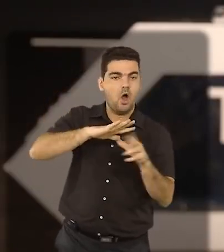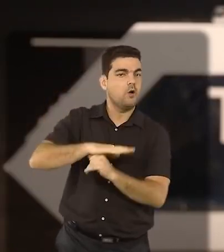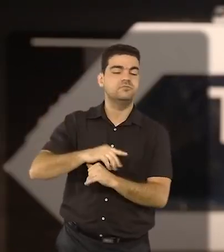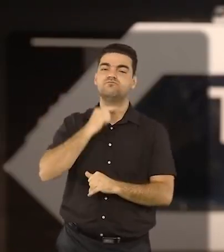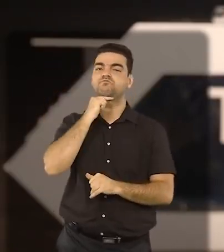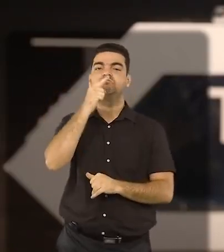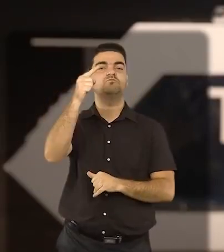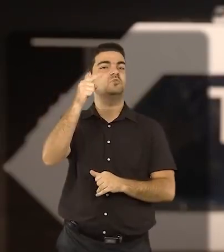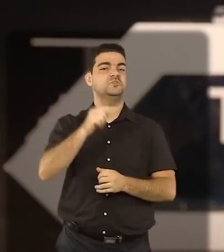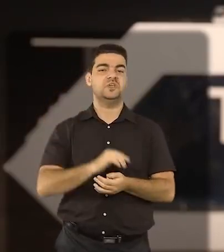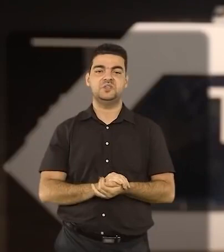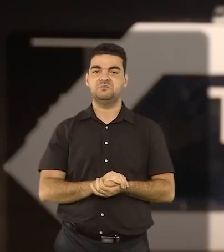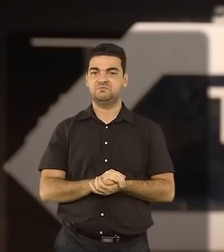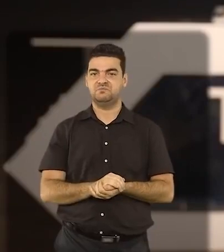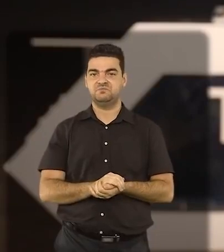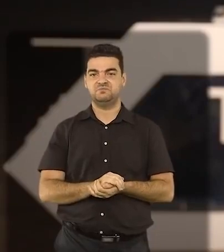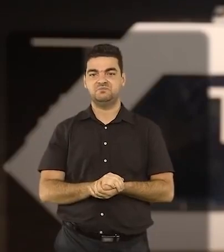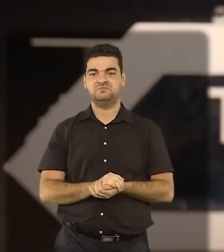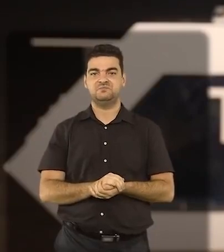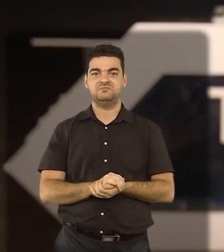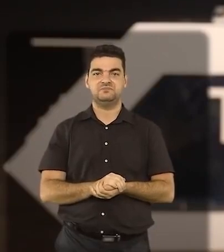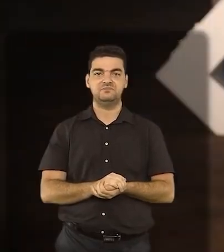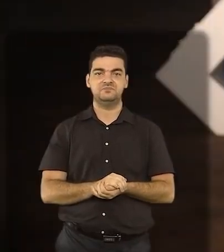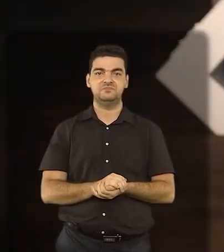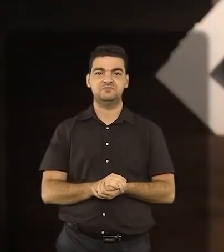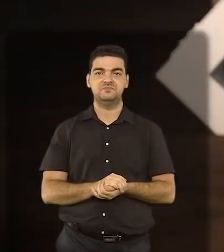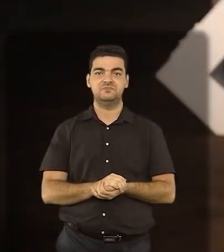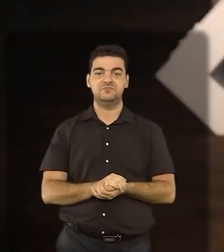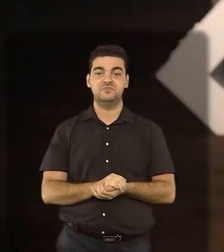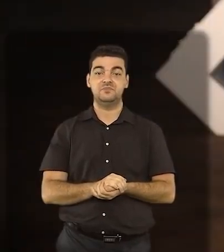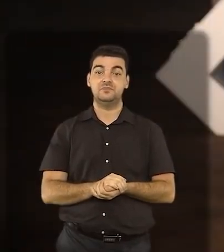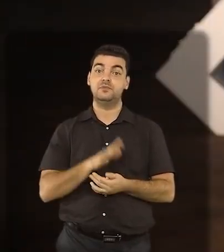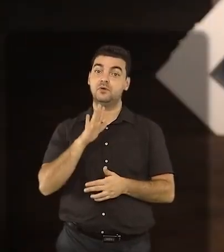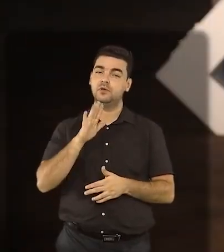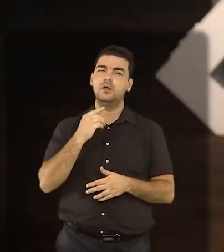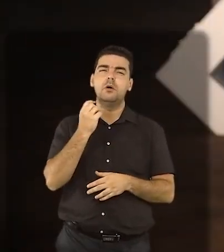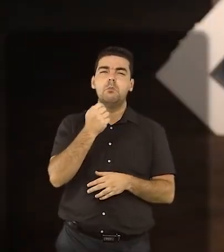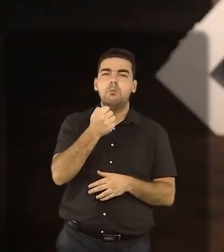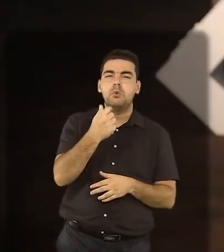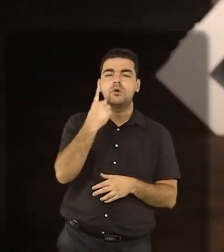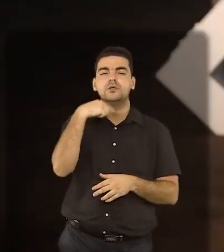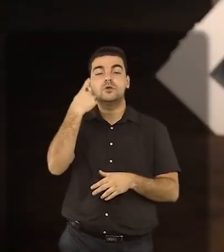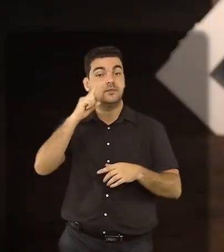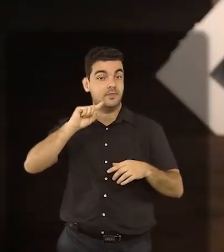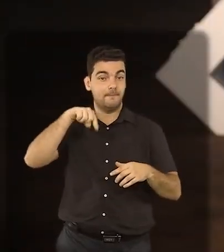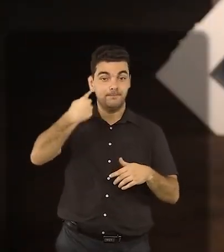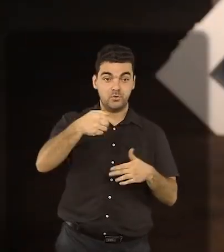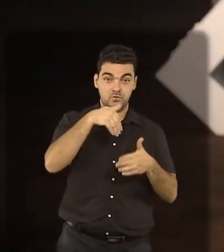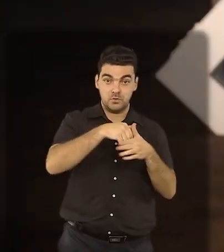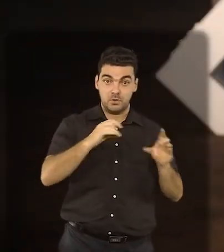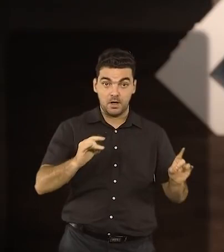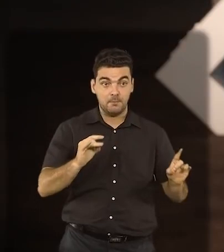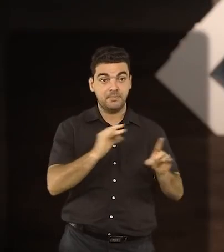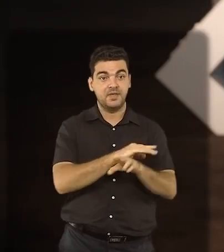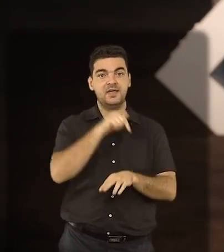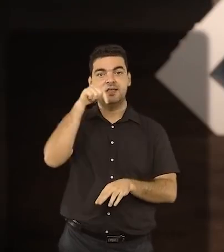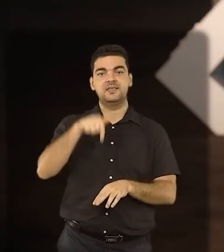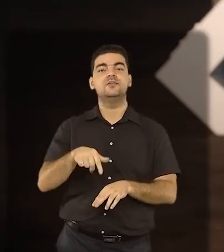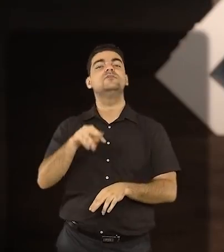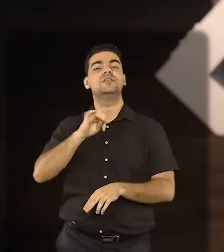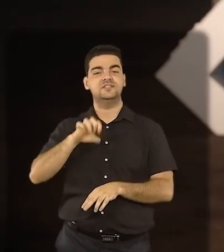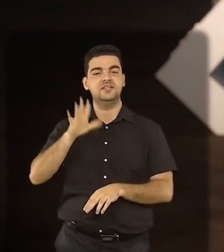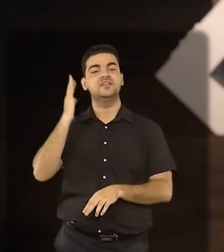tente interceptar e adulterar os resultados. Poucas horas depois da votação, o TSE